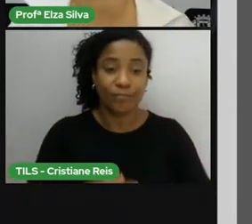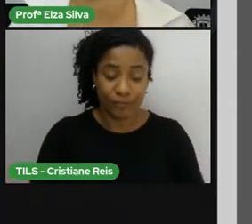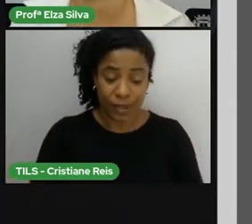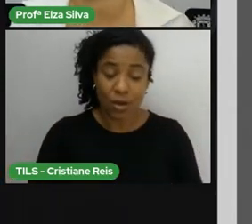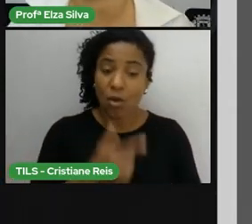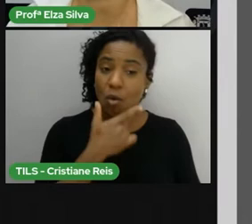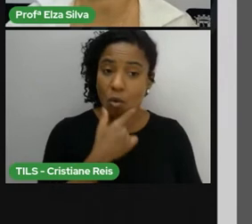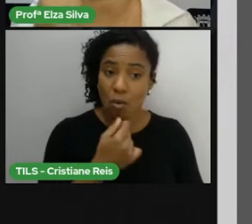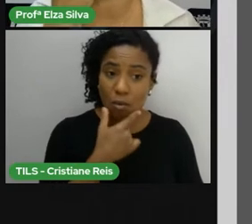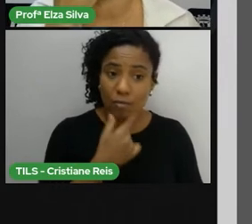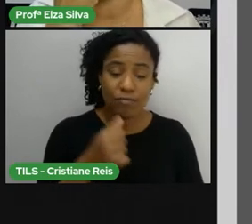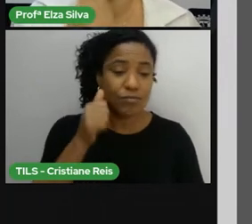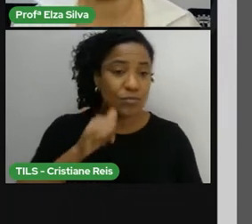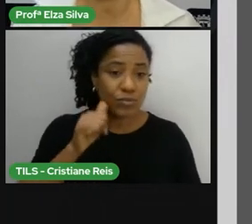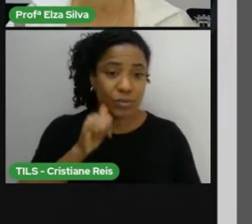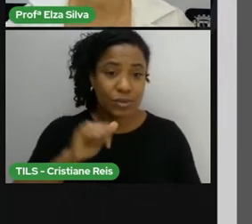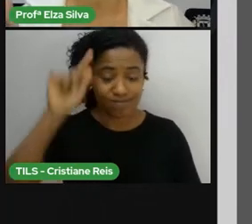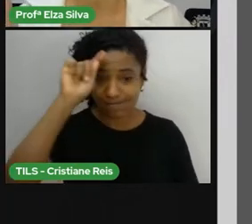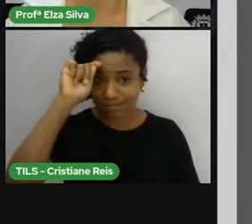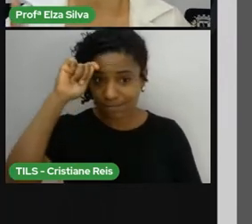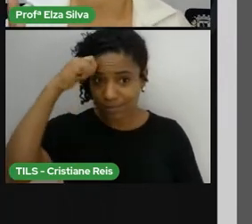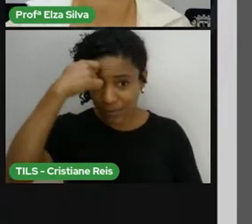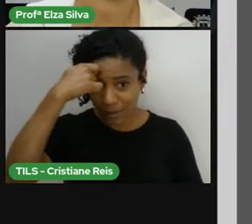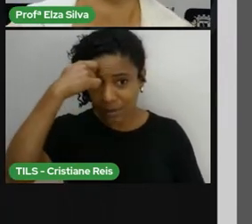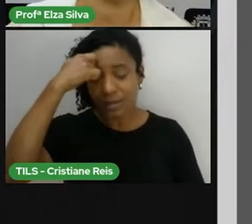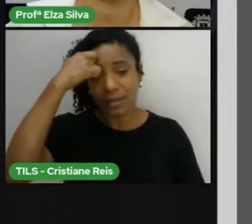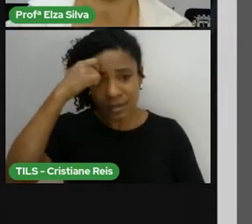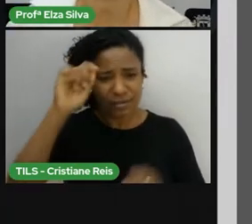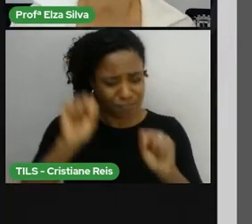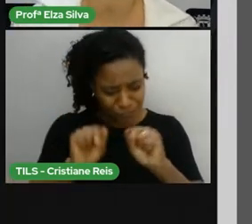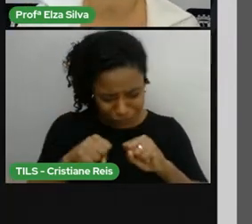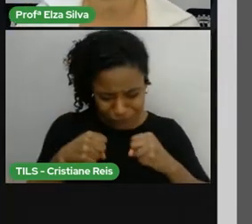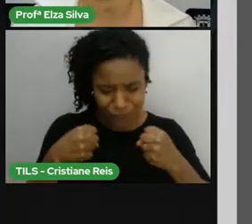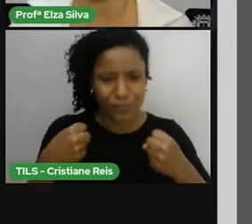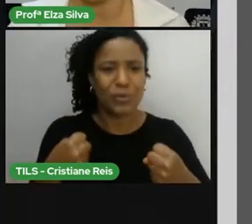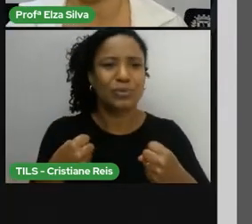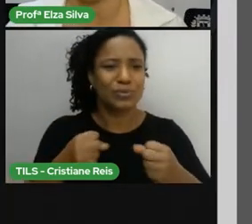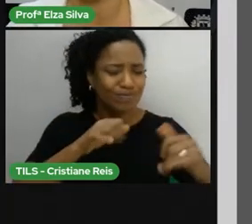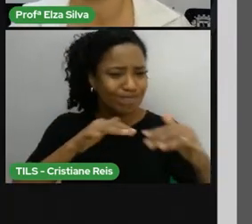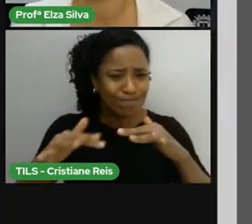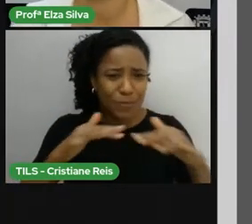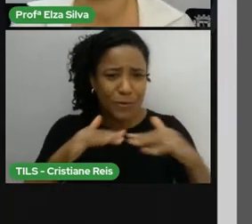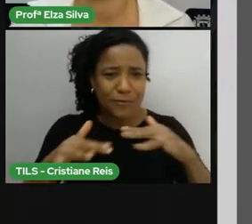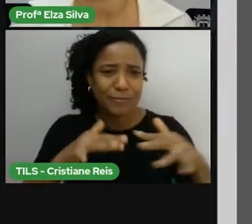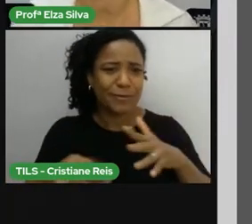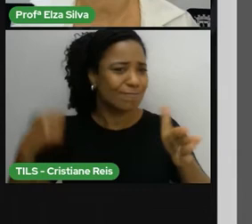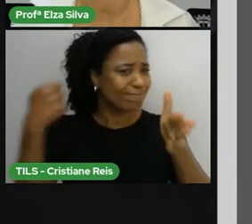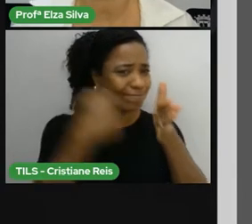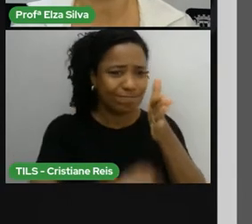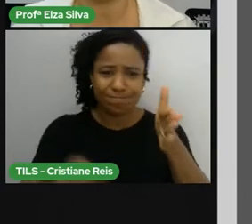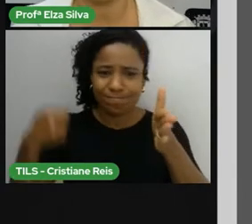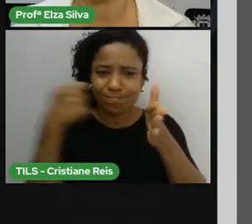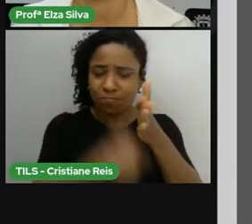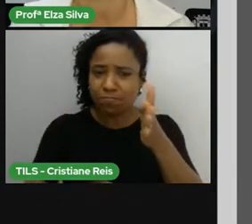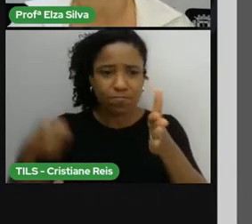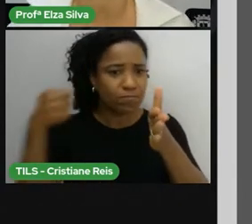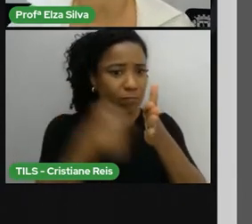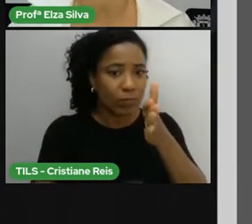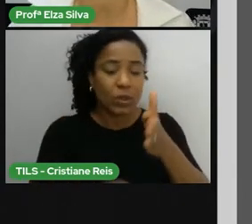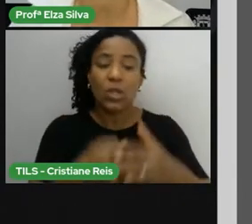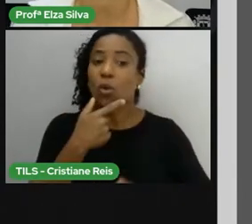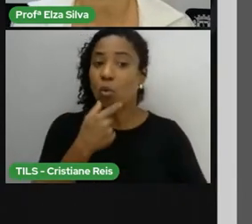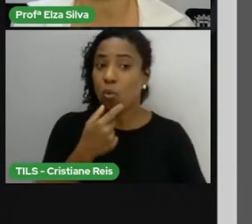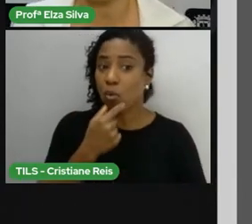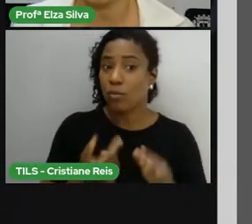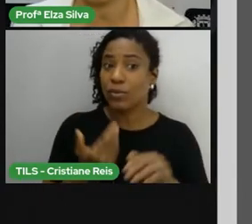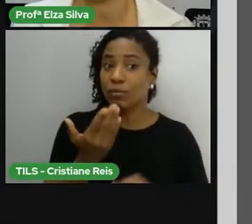negra sul-africana dedicaram suas vidas ao fim do apartheid. E Nelson Mandela, como já